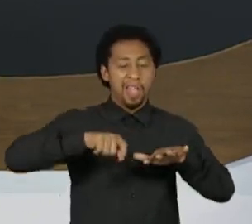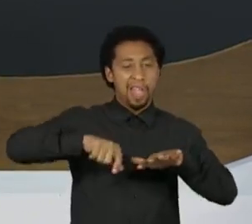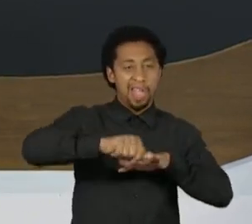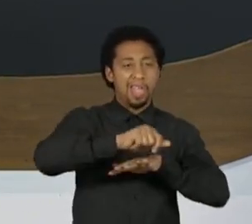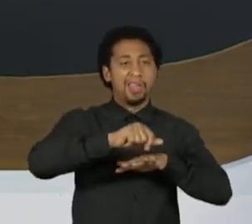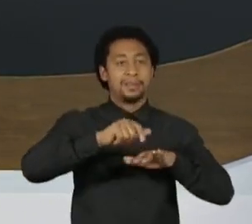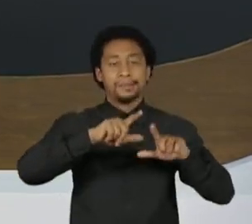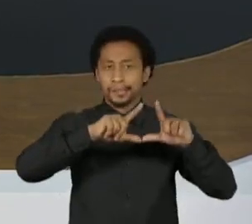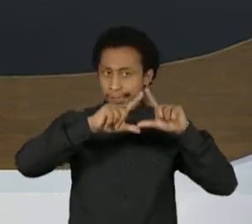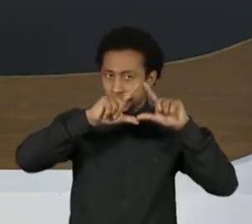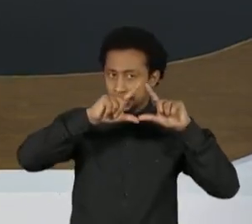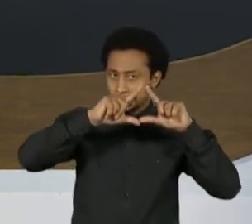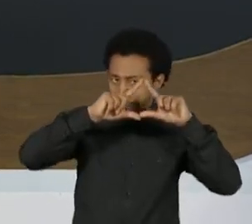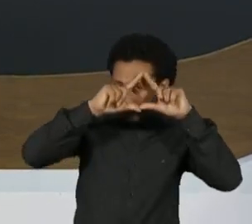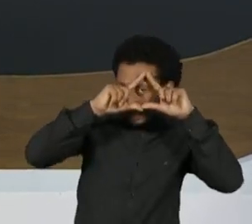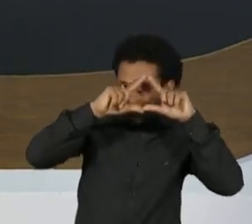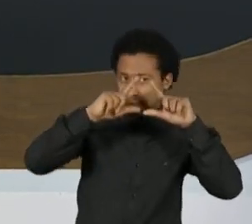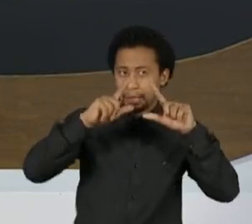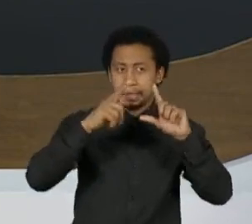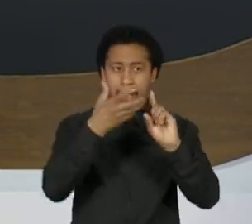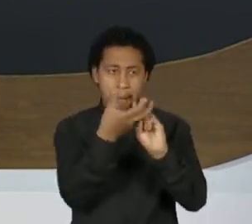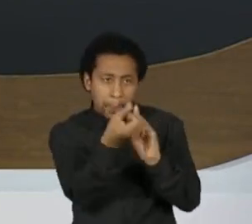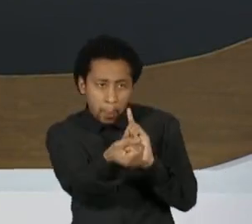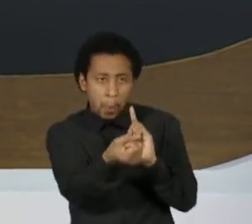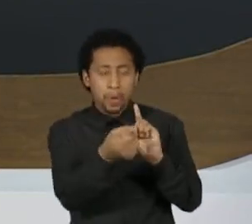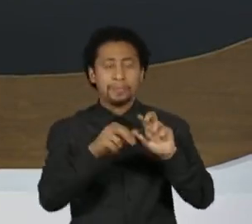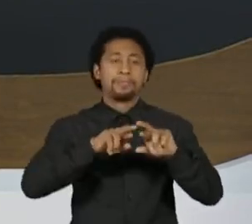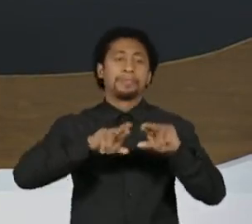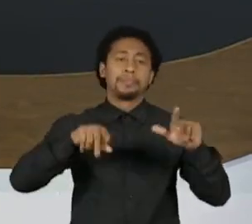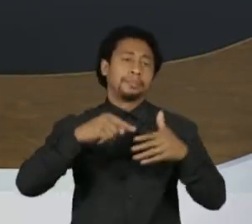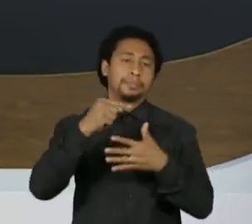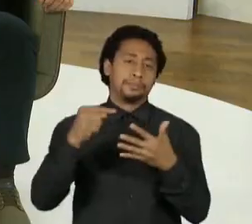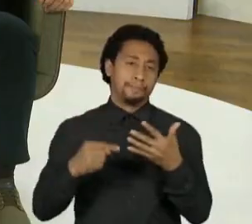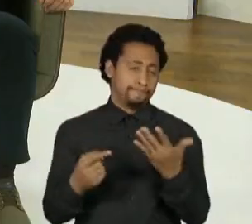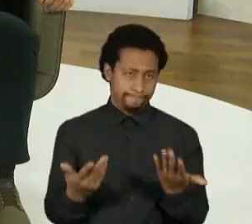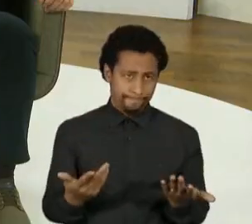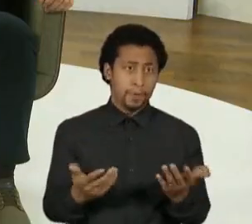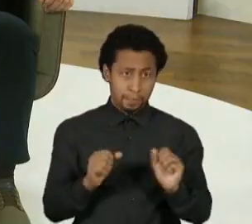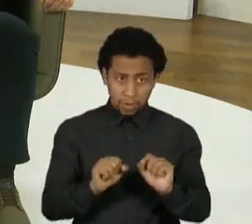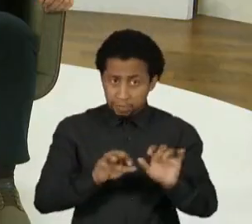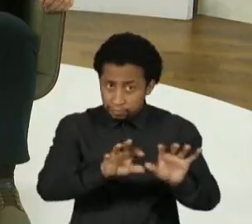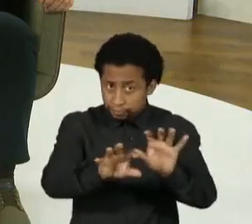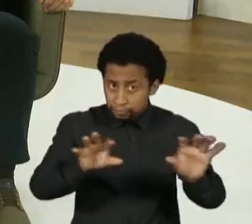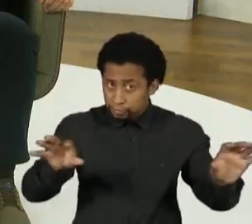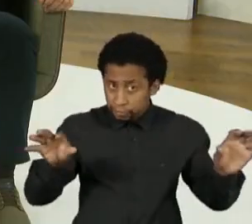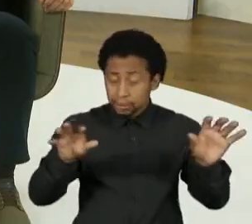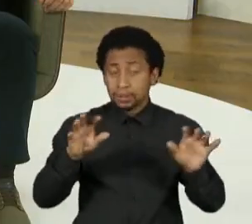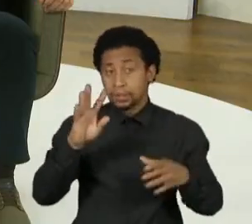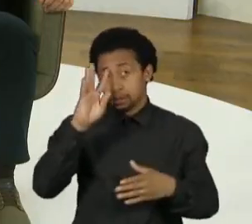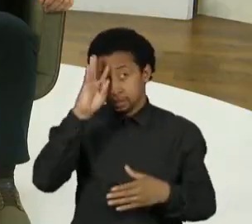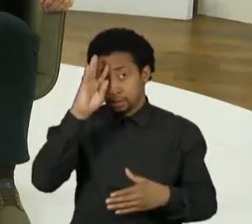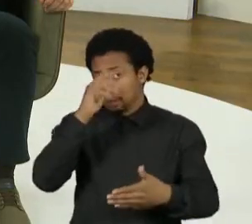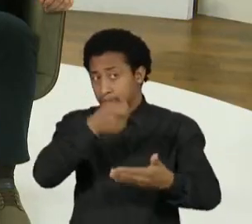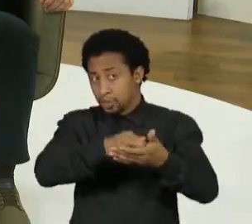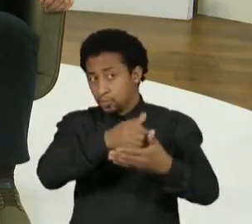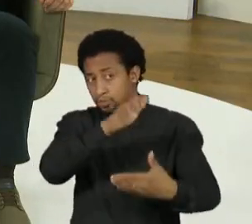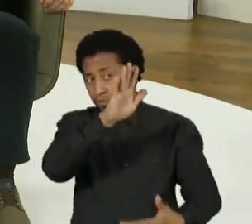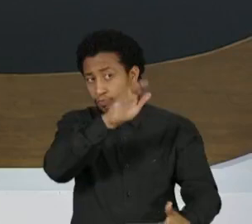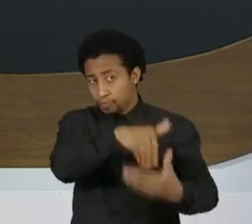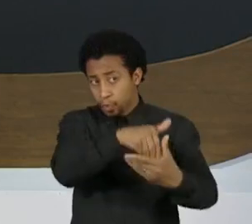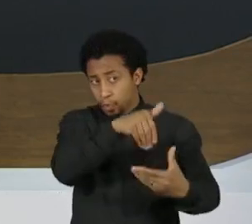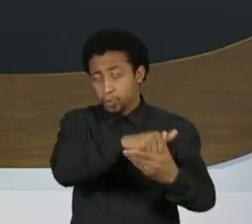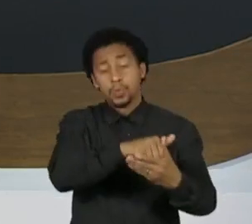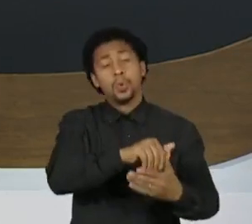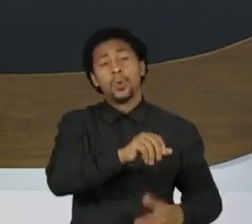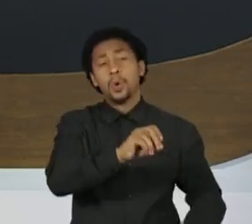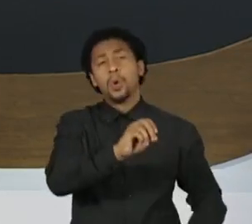etc. Dá para quantificar o peso que isso tem no voto, na decisão mesmo de voto, ou a gente vai